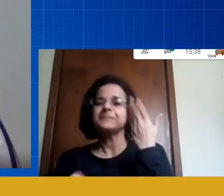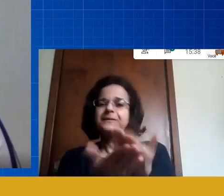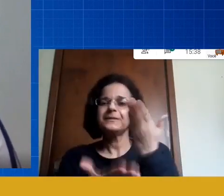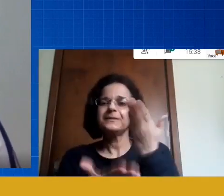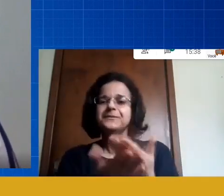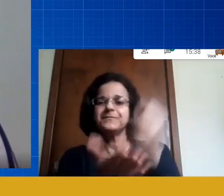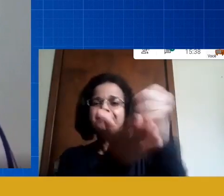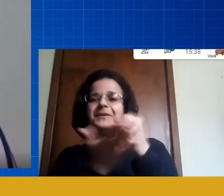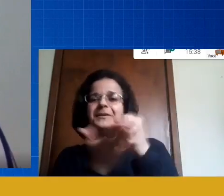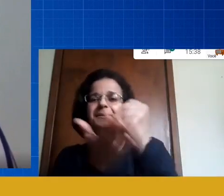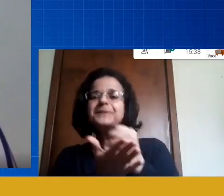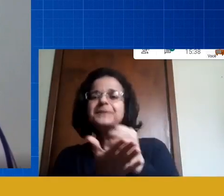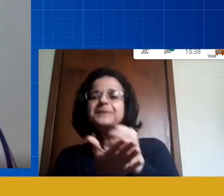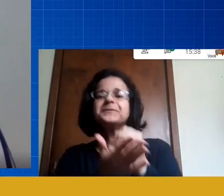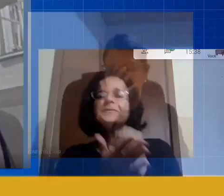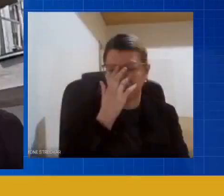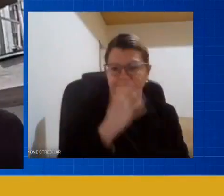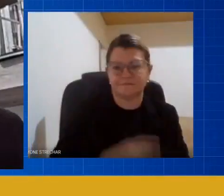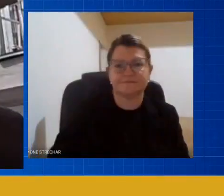conosco professor